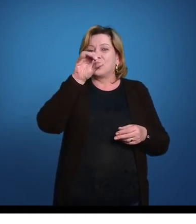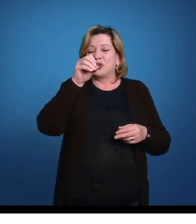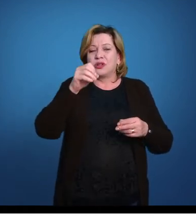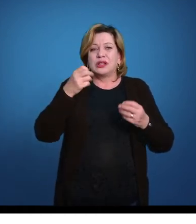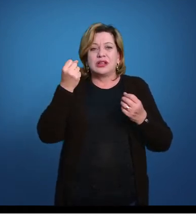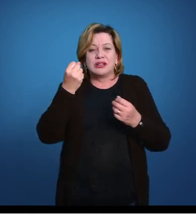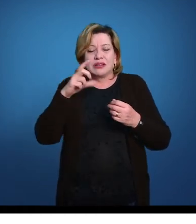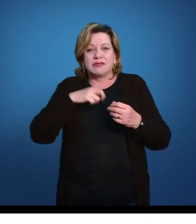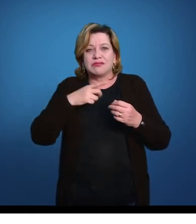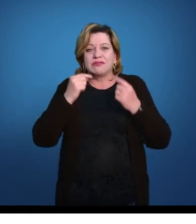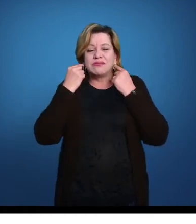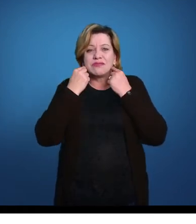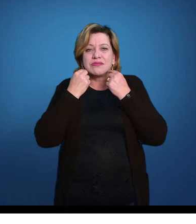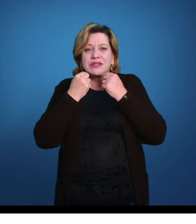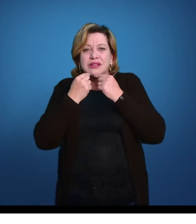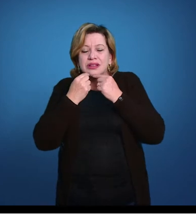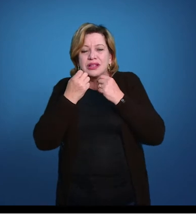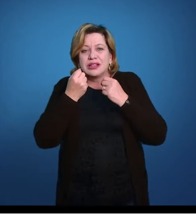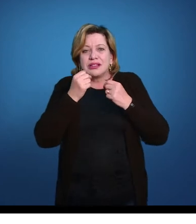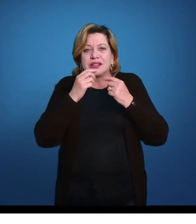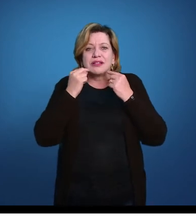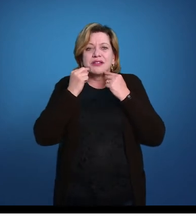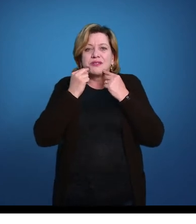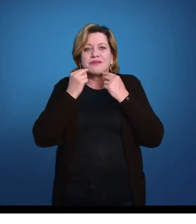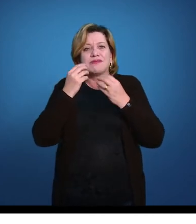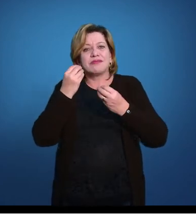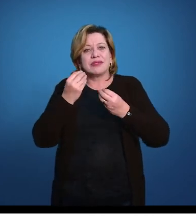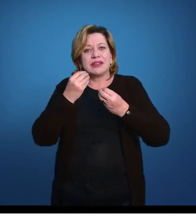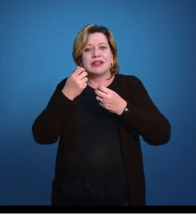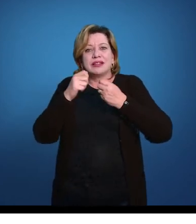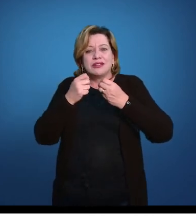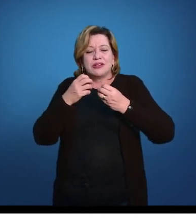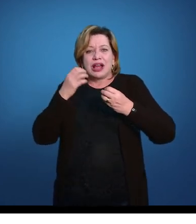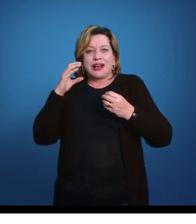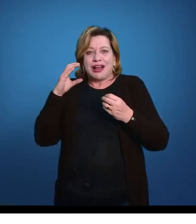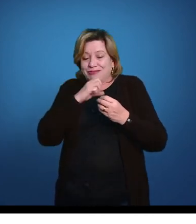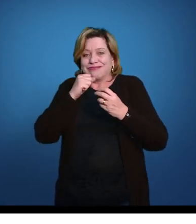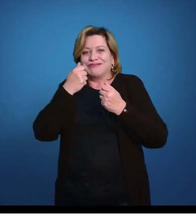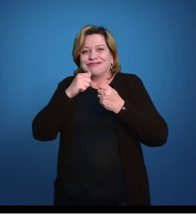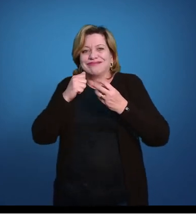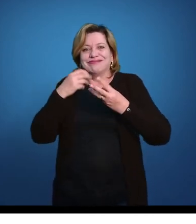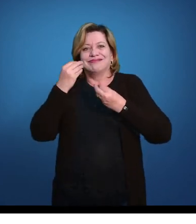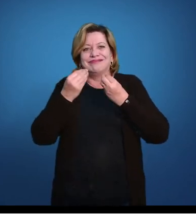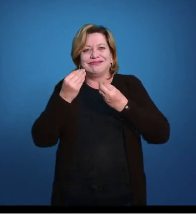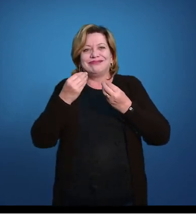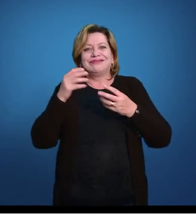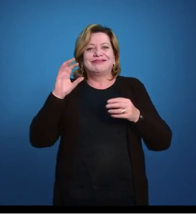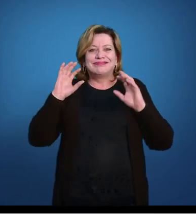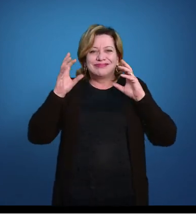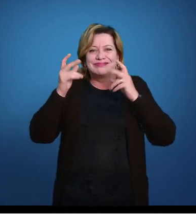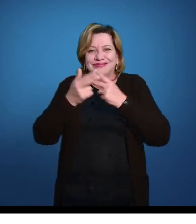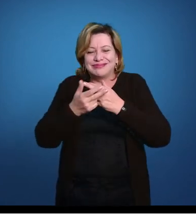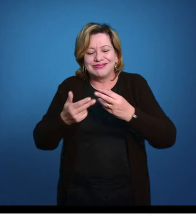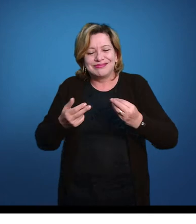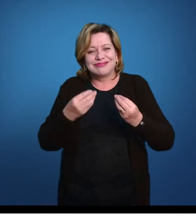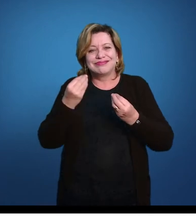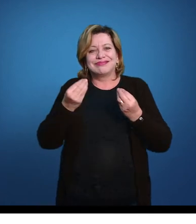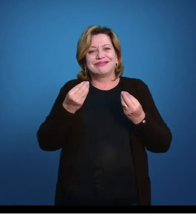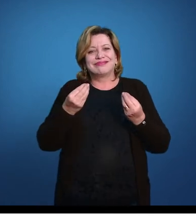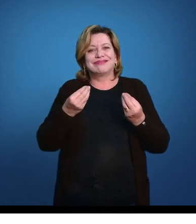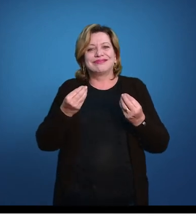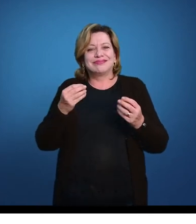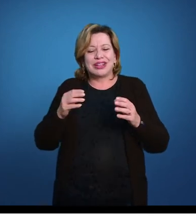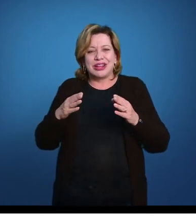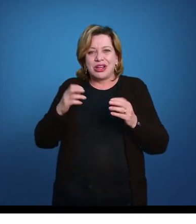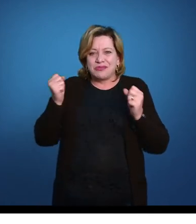muita função se ela permanecesse ou se ela não tivesse uma boa agilidade. O animal que tem essa mandíbula não tem uma boa agilidade para